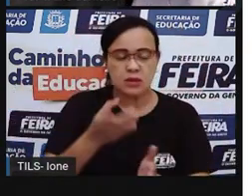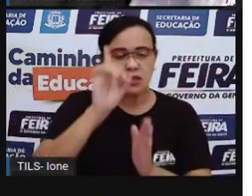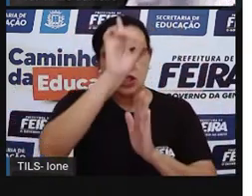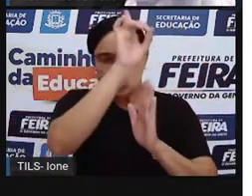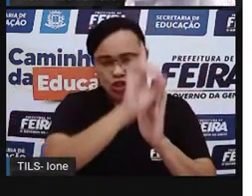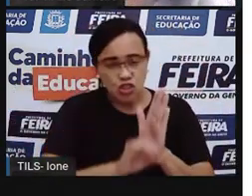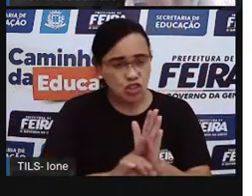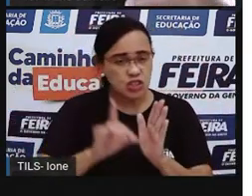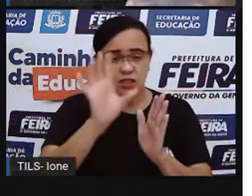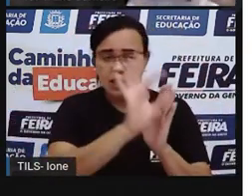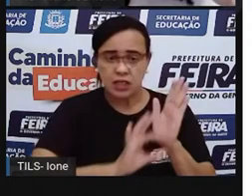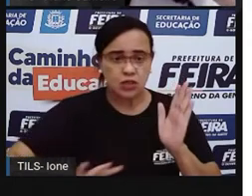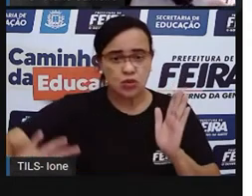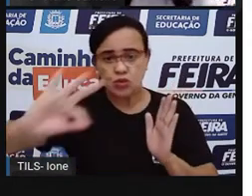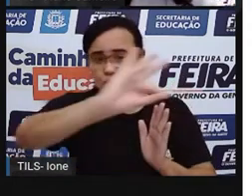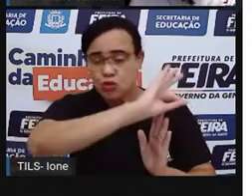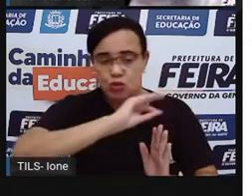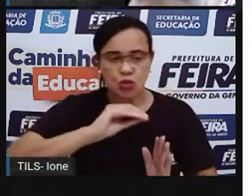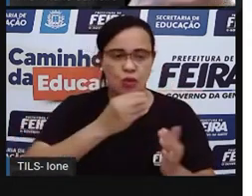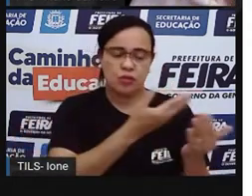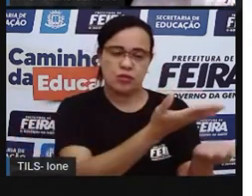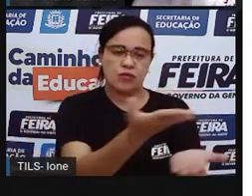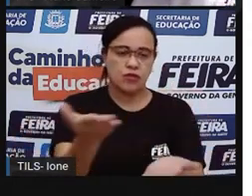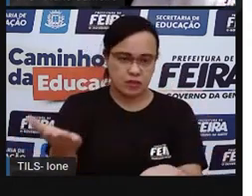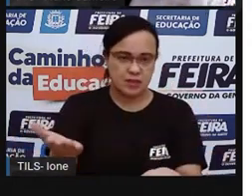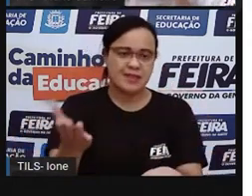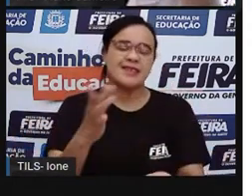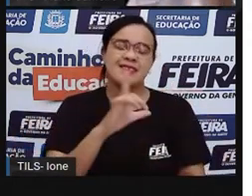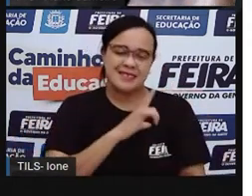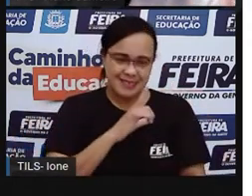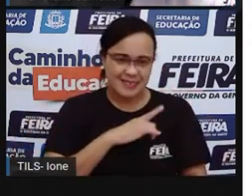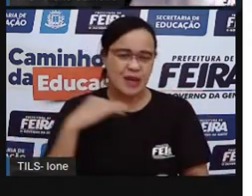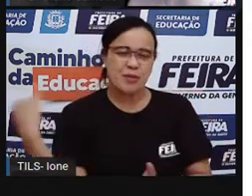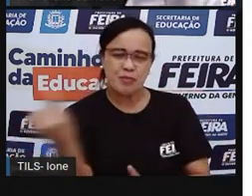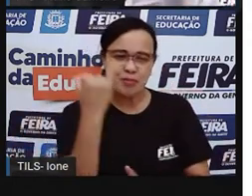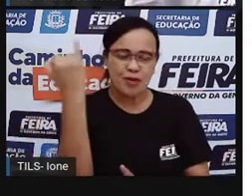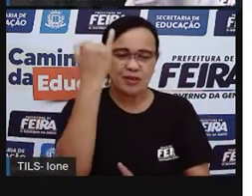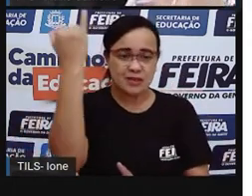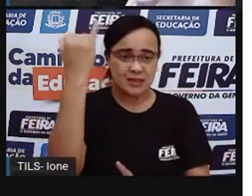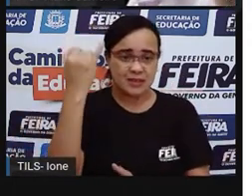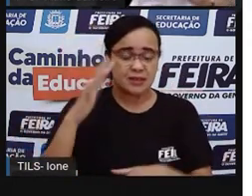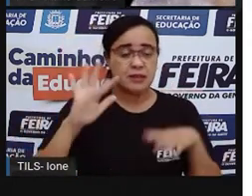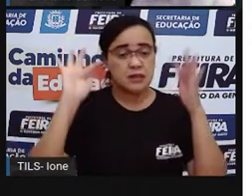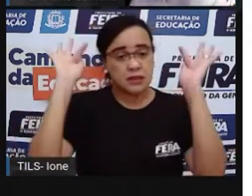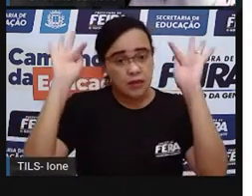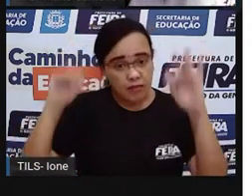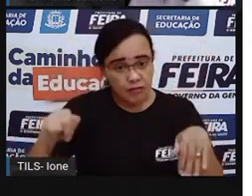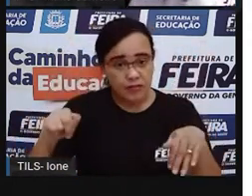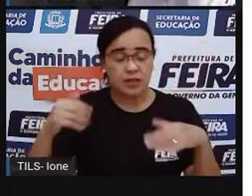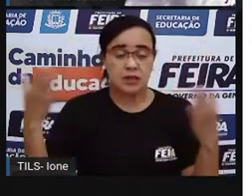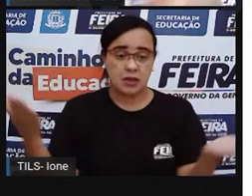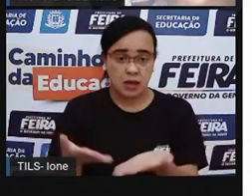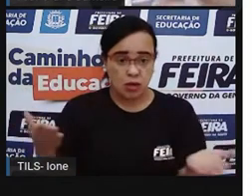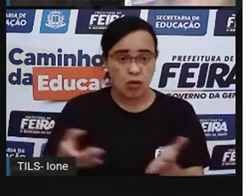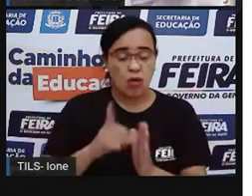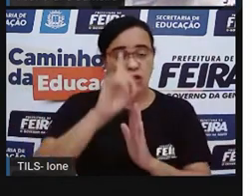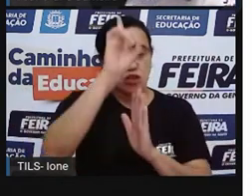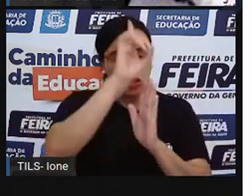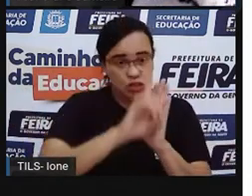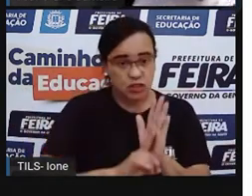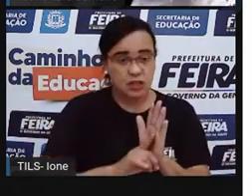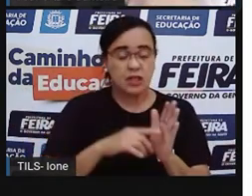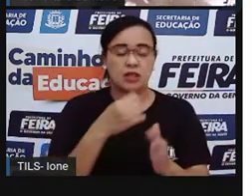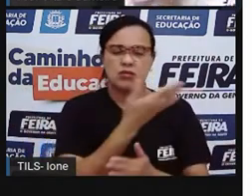né? A gente vai encerrando esse bloco que nós estudamos sobre os direitos. Vocês agora já sabem e têm a